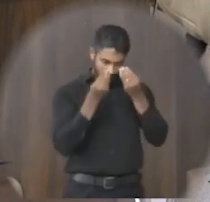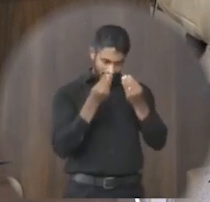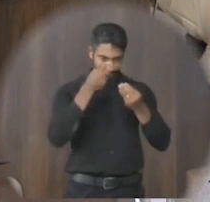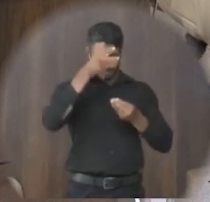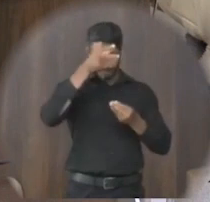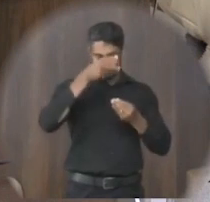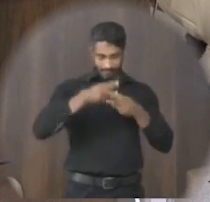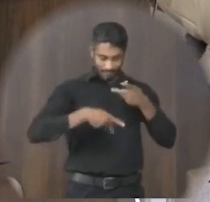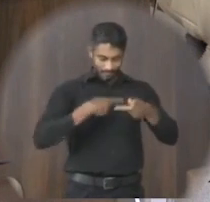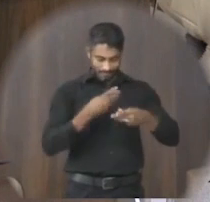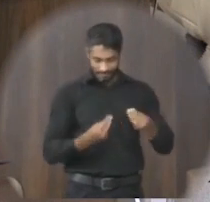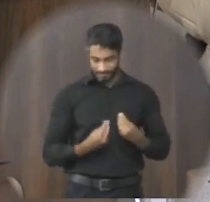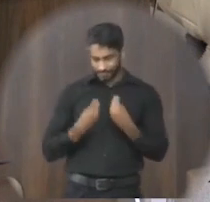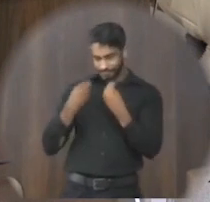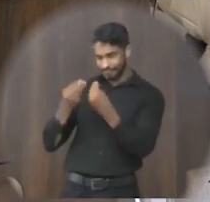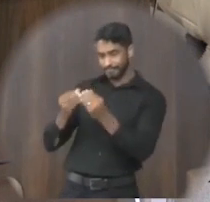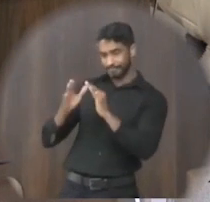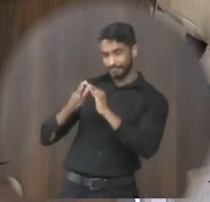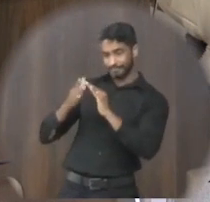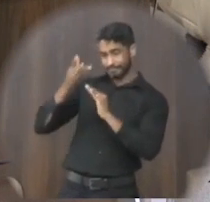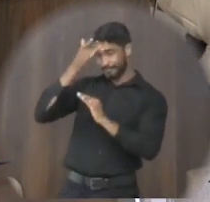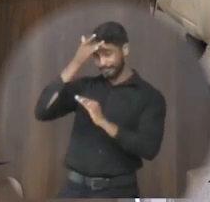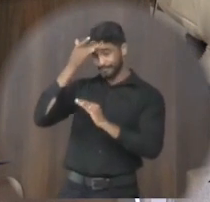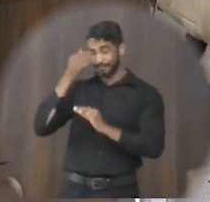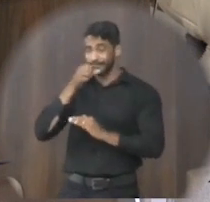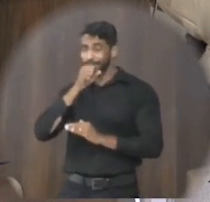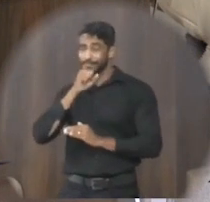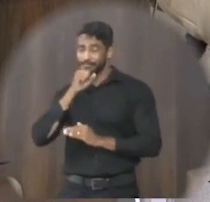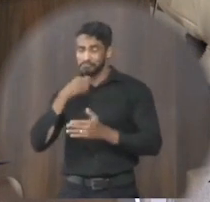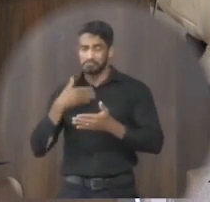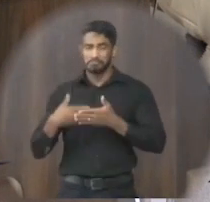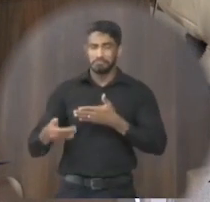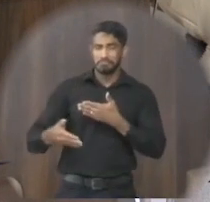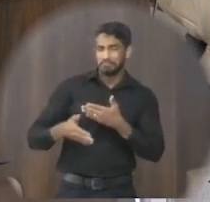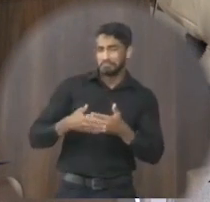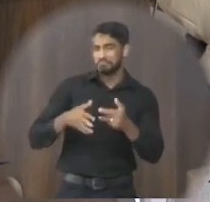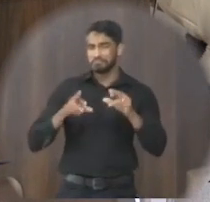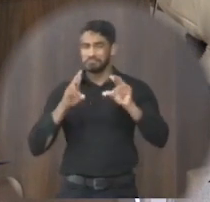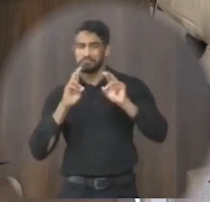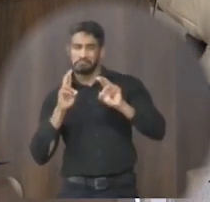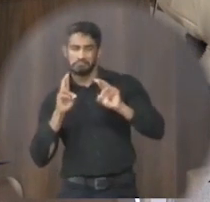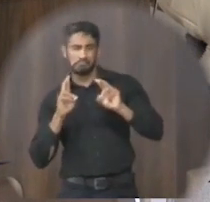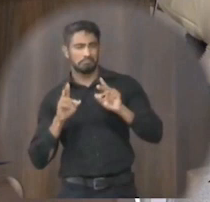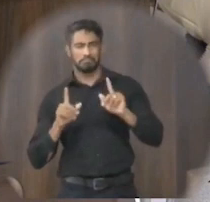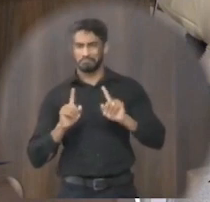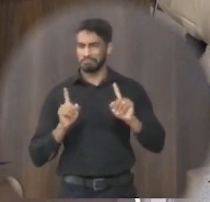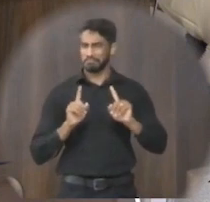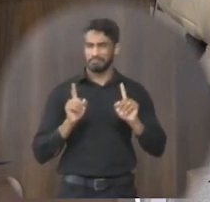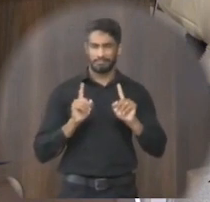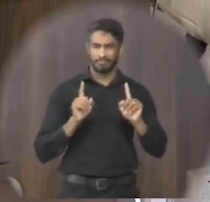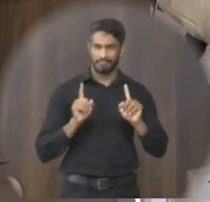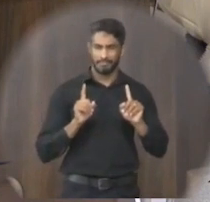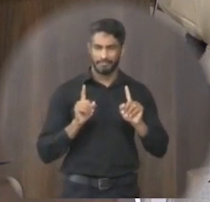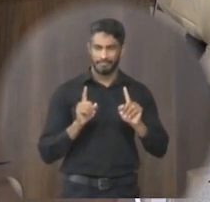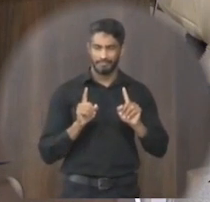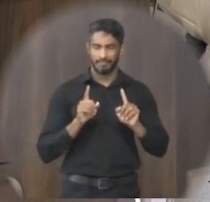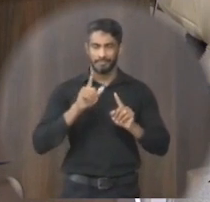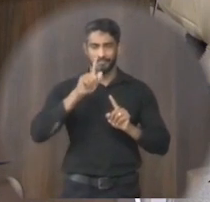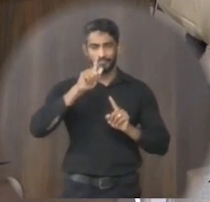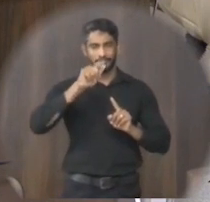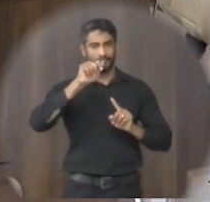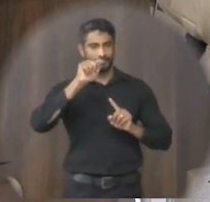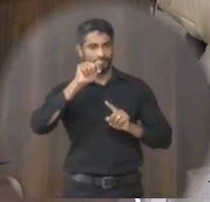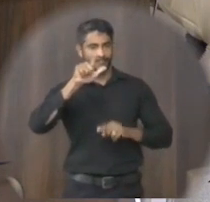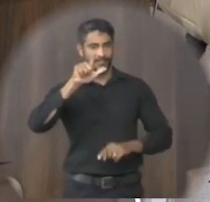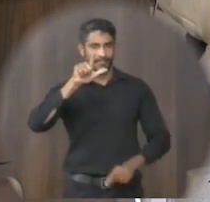e leva ao asilo isso também é independente de de de torcida a galojan ela